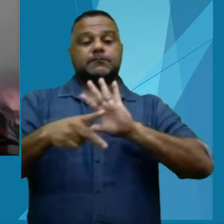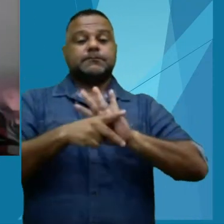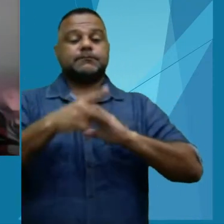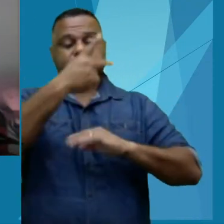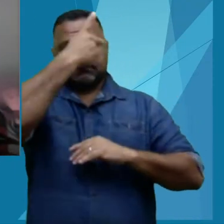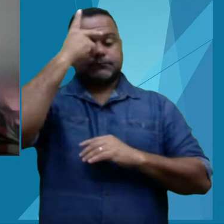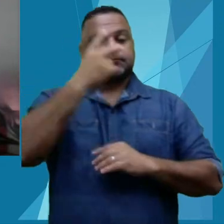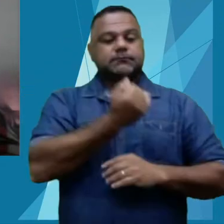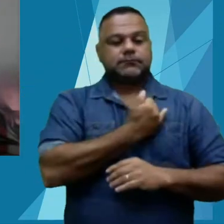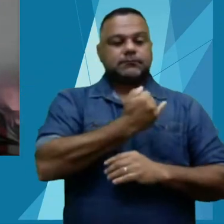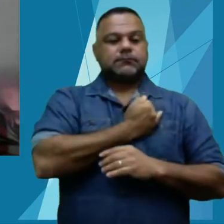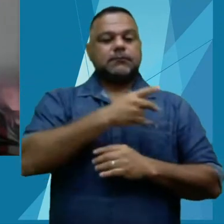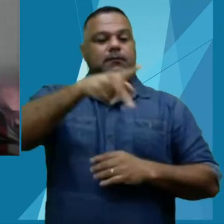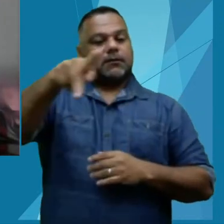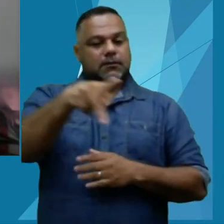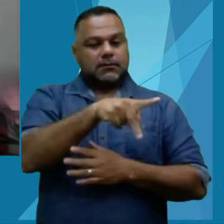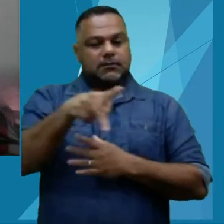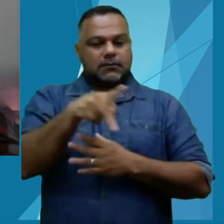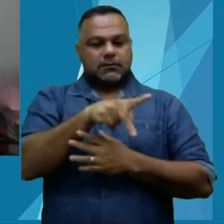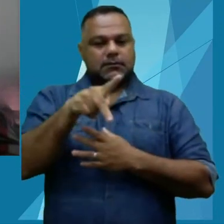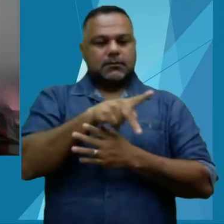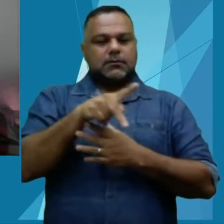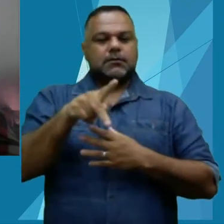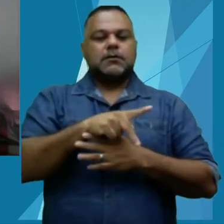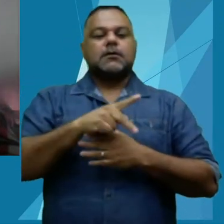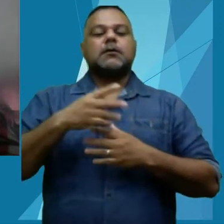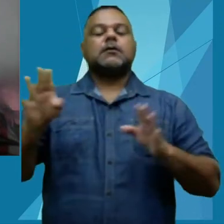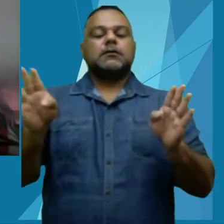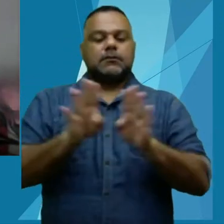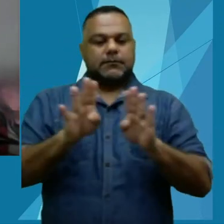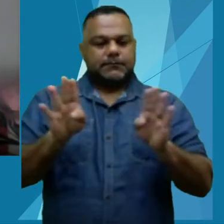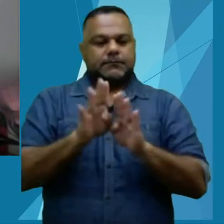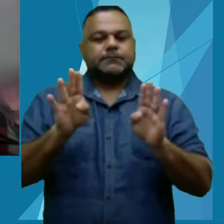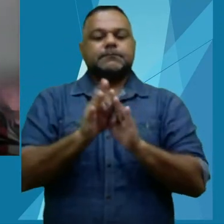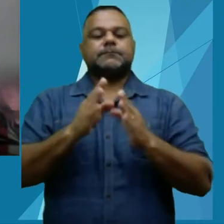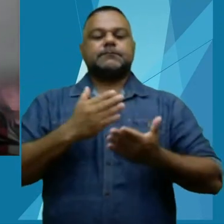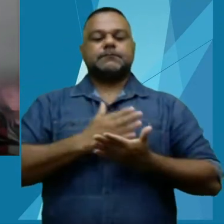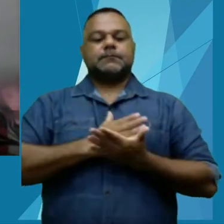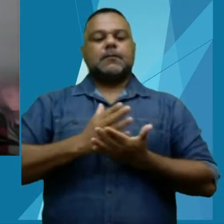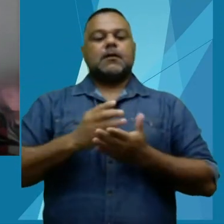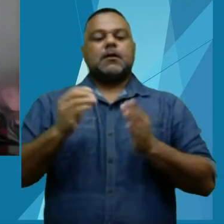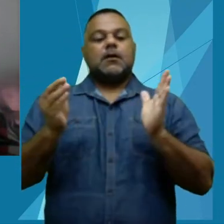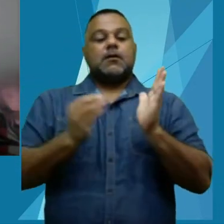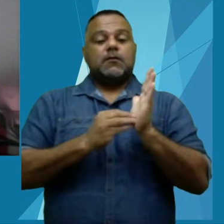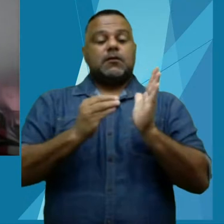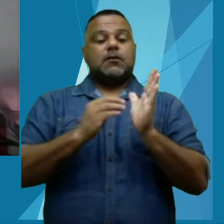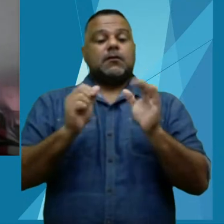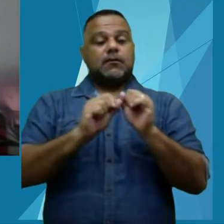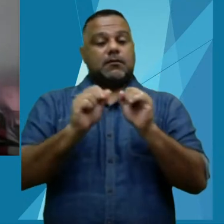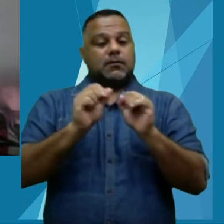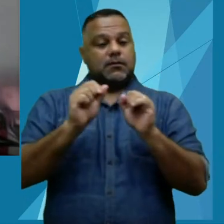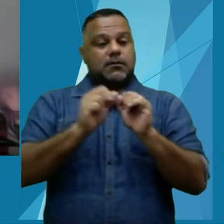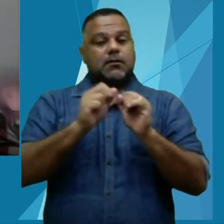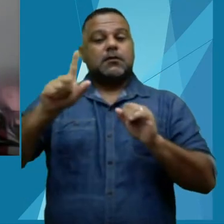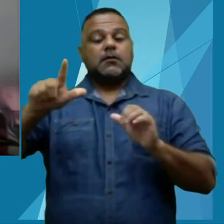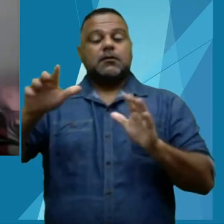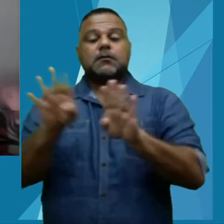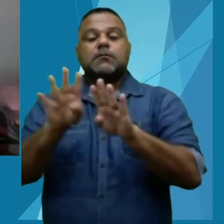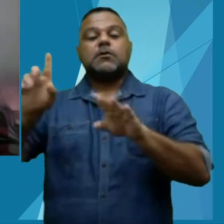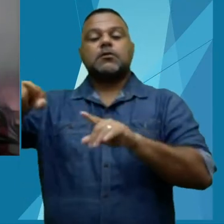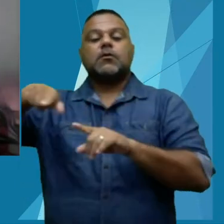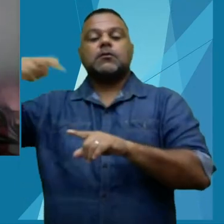ou seja, professores que, por iniciativa própria, publicaram suas obras através de outras editoras.